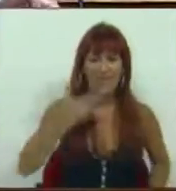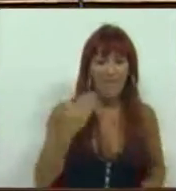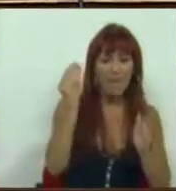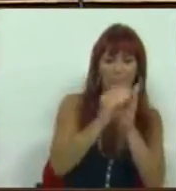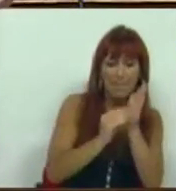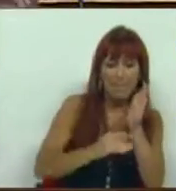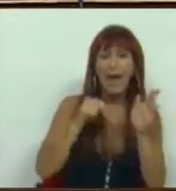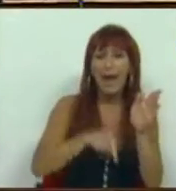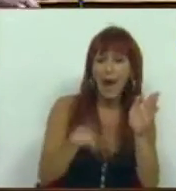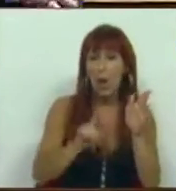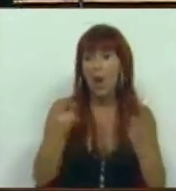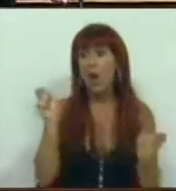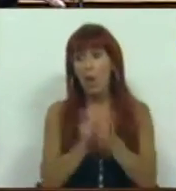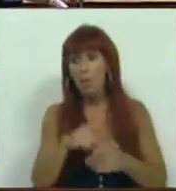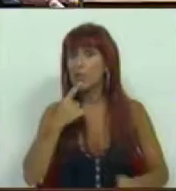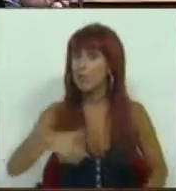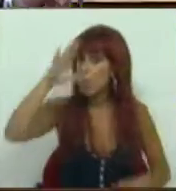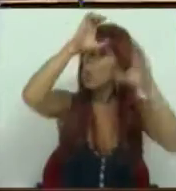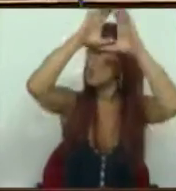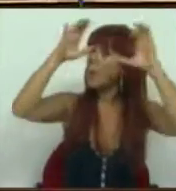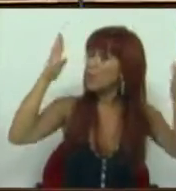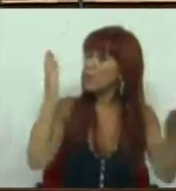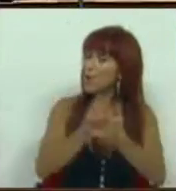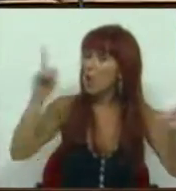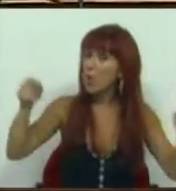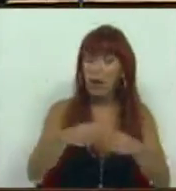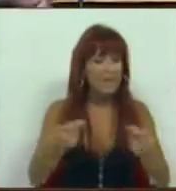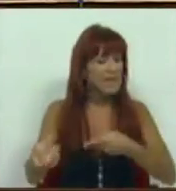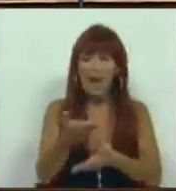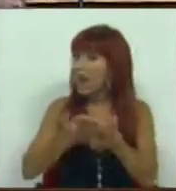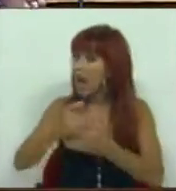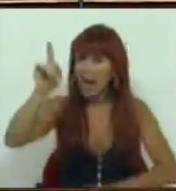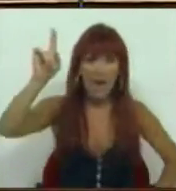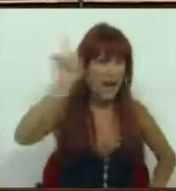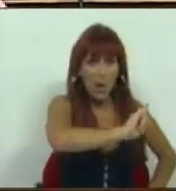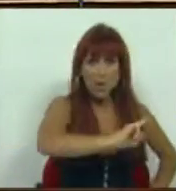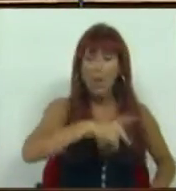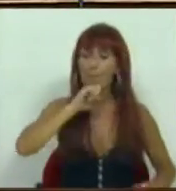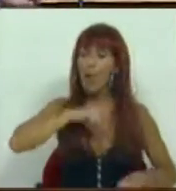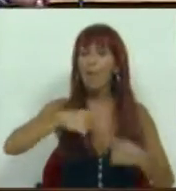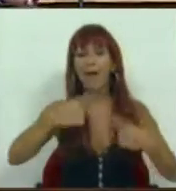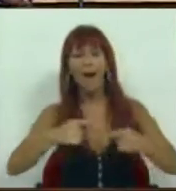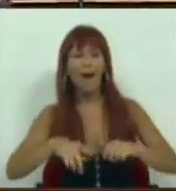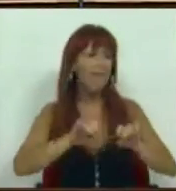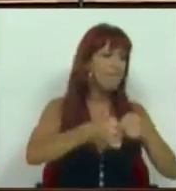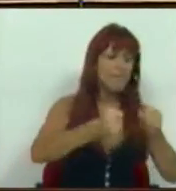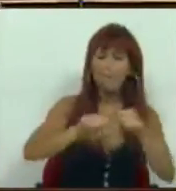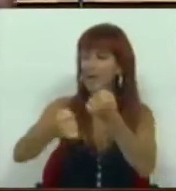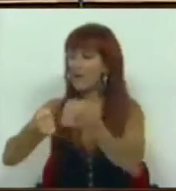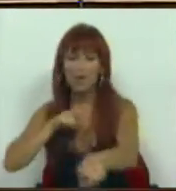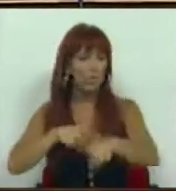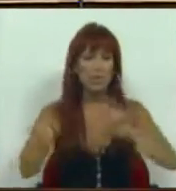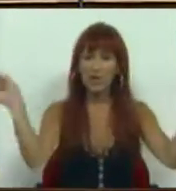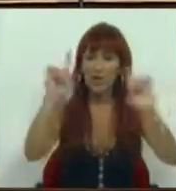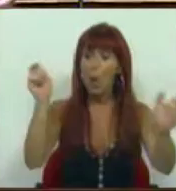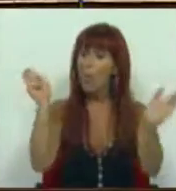inscrever, porque isso é um ponto sumamente ideológico, não é matéria negocial que possa haver entre partidos políticos.